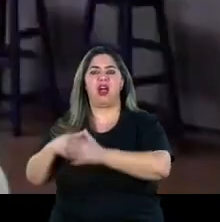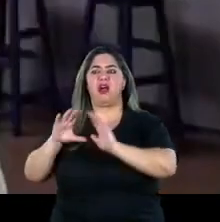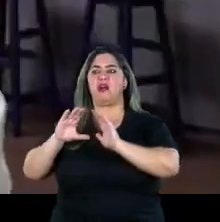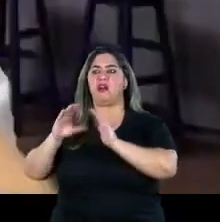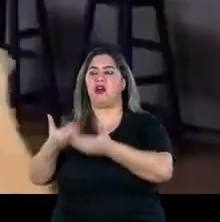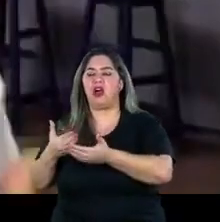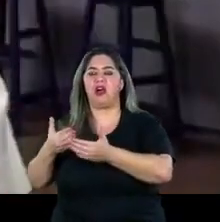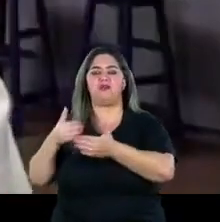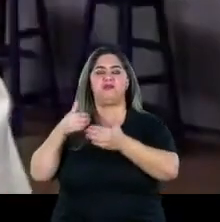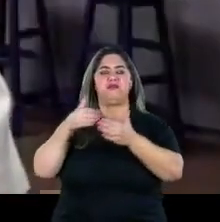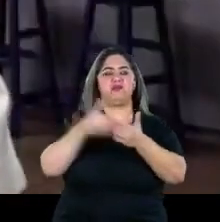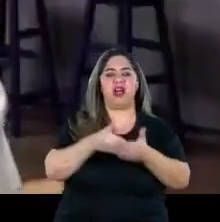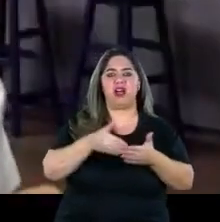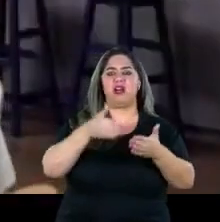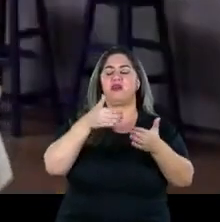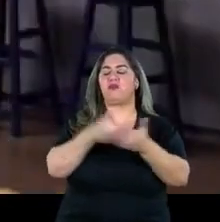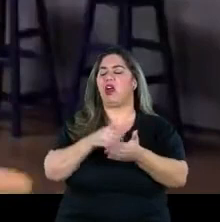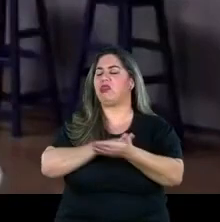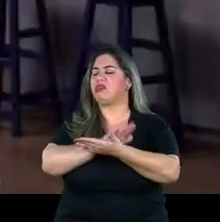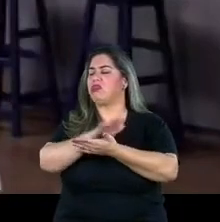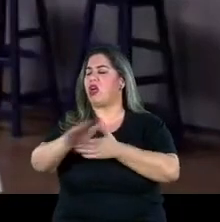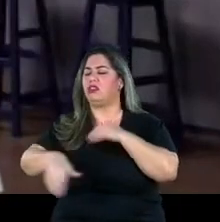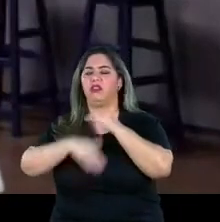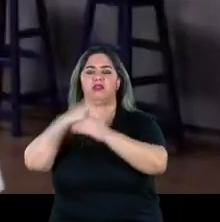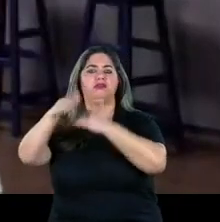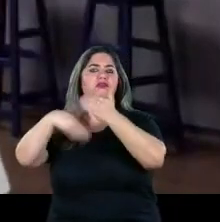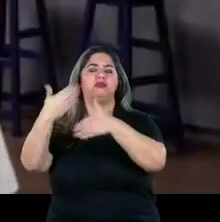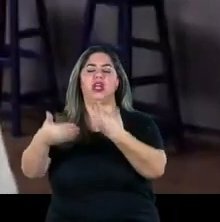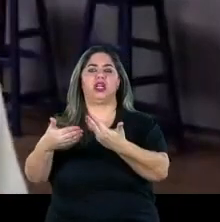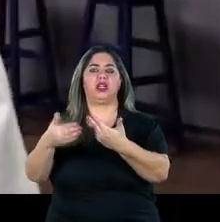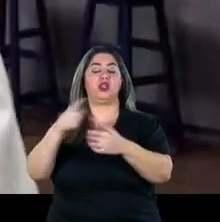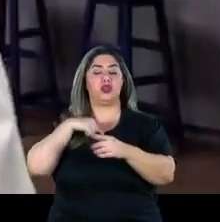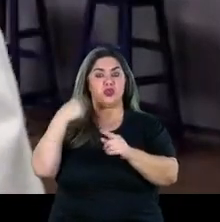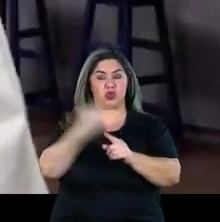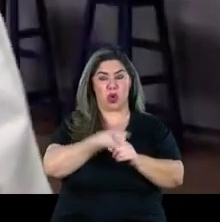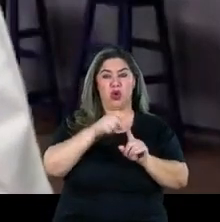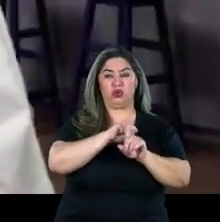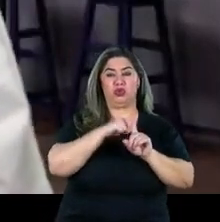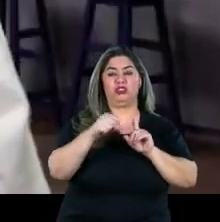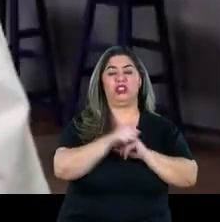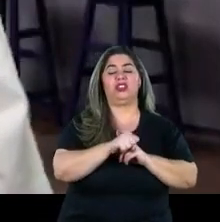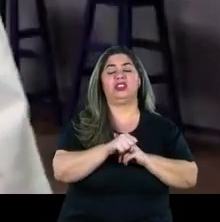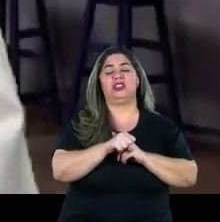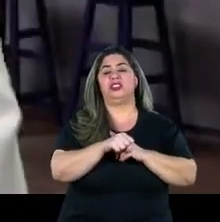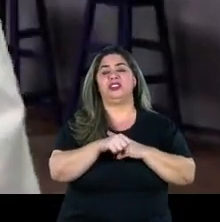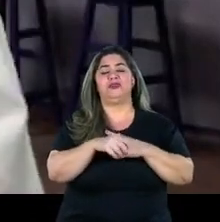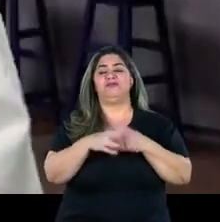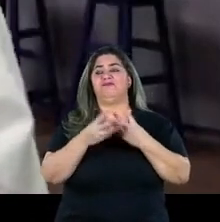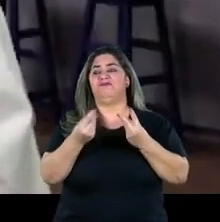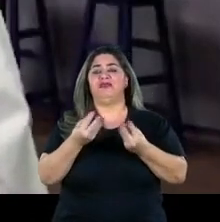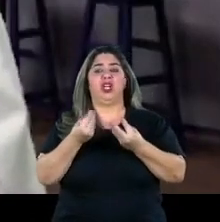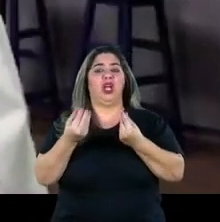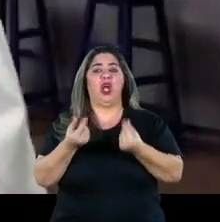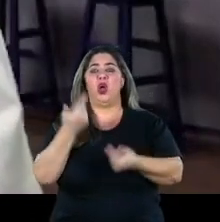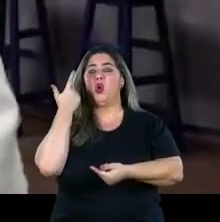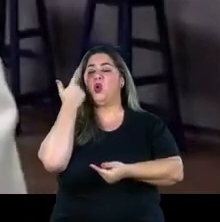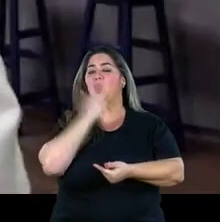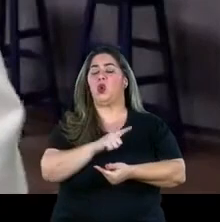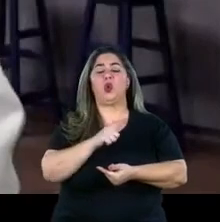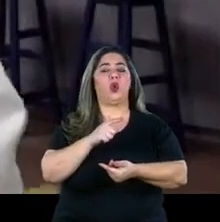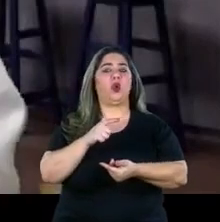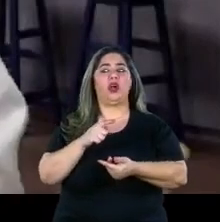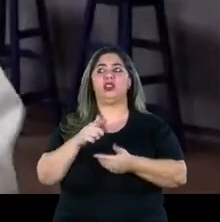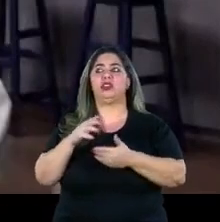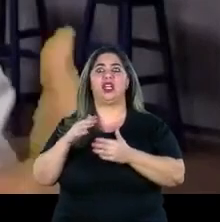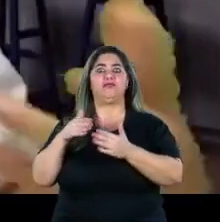ou no Senado nada evolui e a gente como sociedade civil infelizmente está muito enfraquecido a gente não tem força suficiente